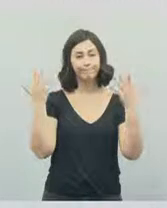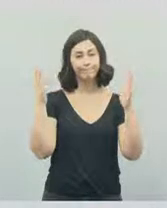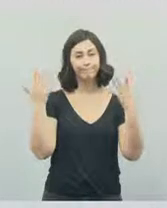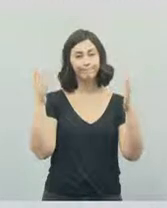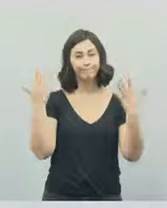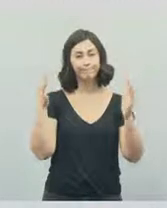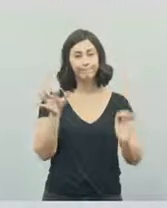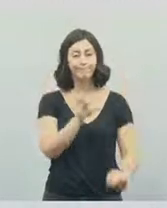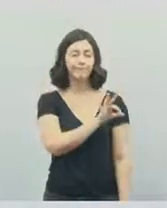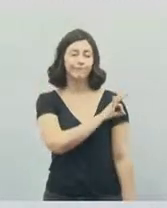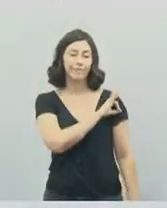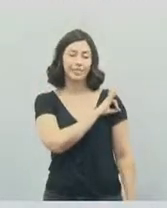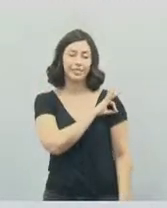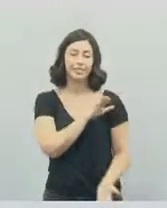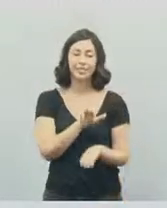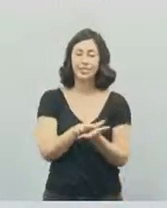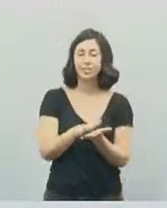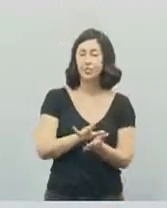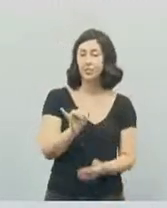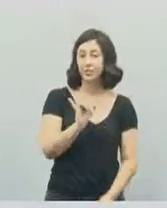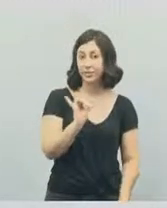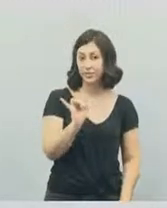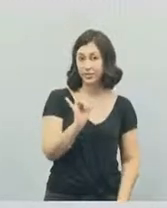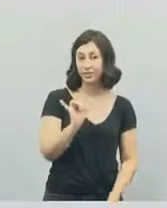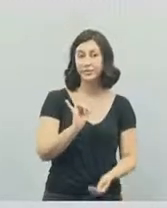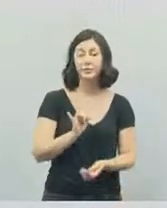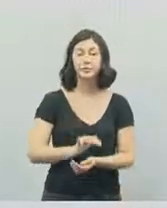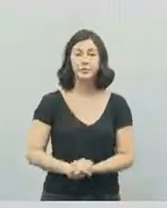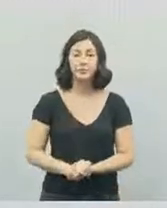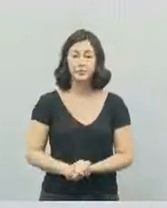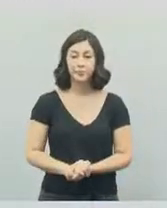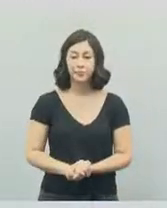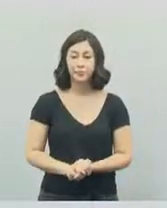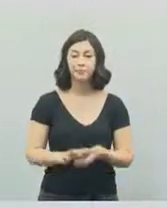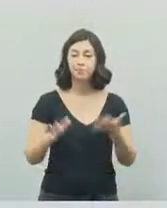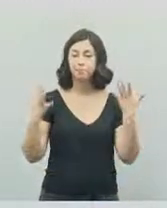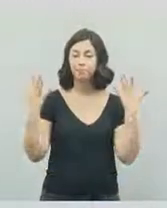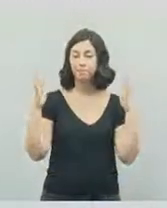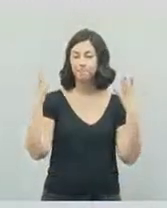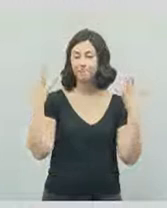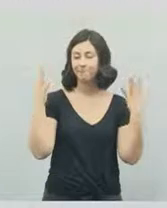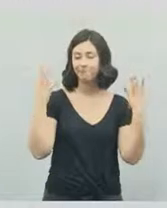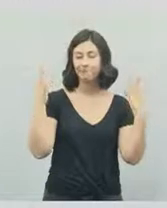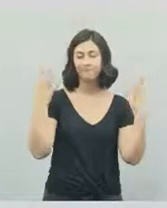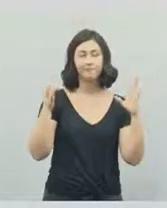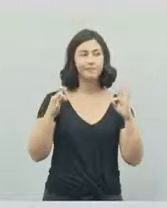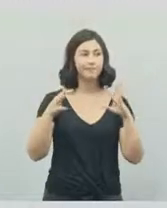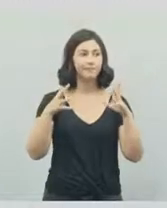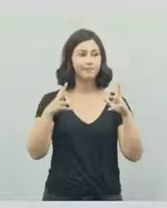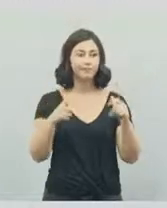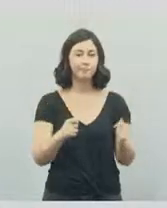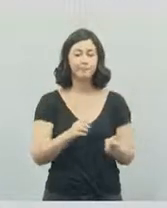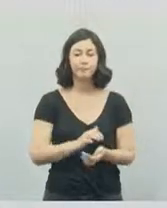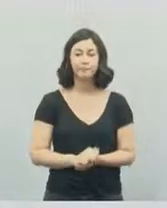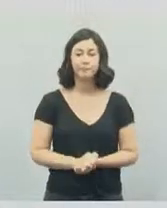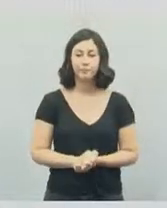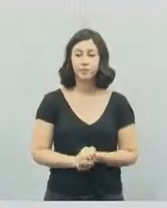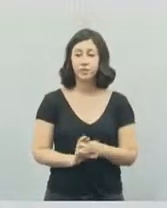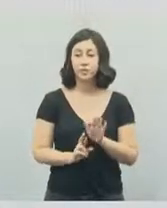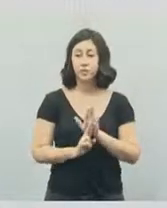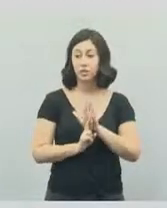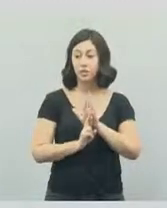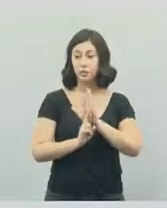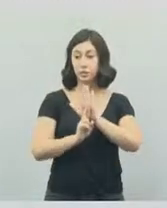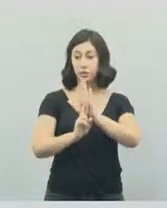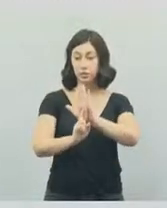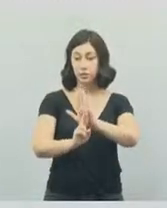à Guarda Municipal da nossa cidade. Parabéns a todos vocês, em nome do Badô.